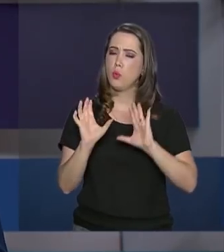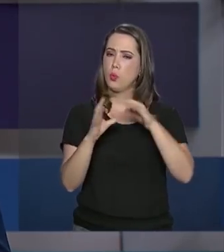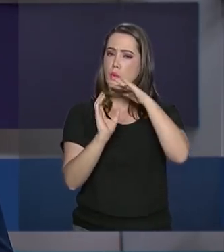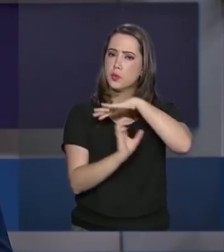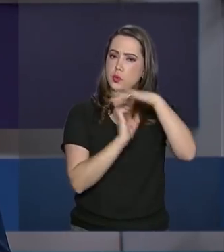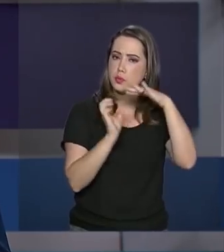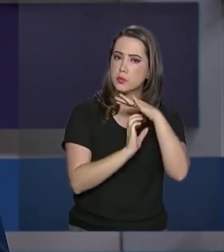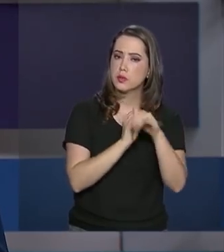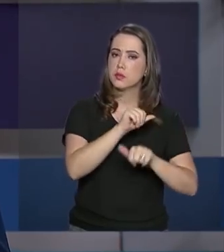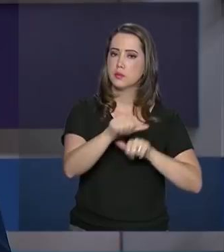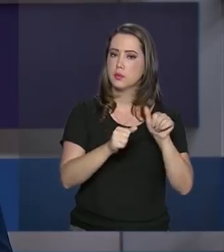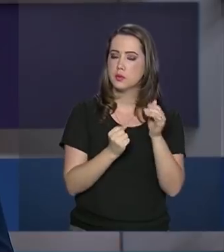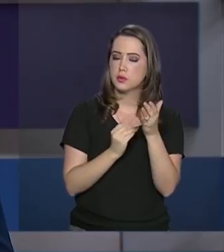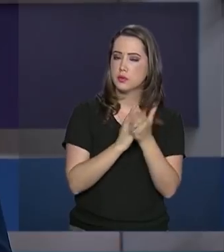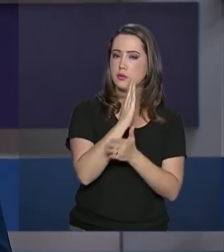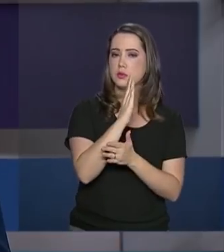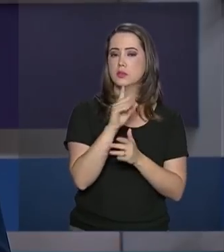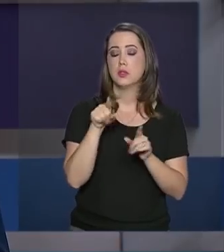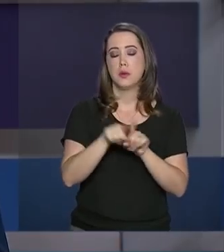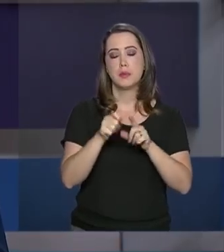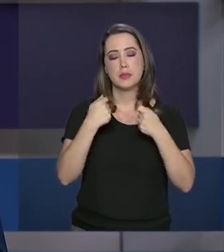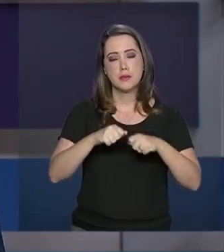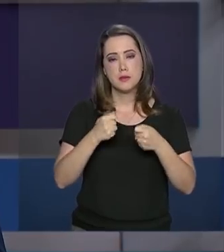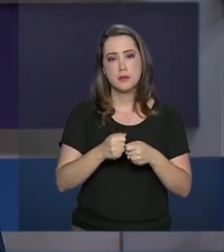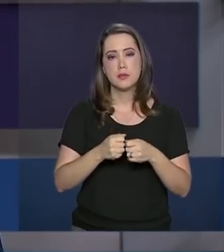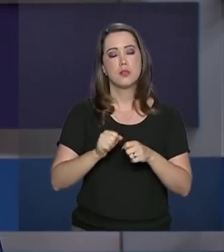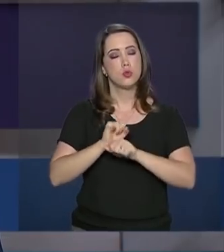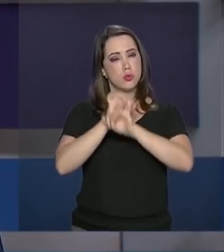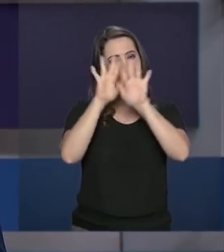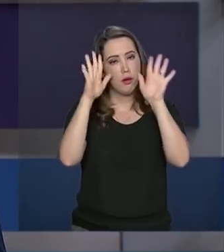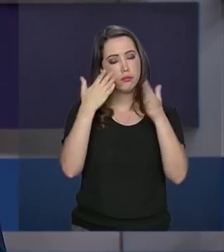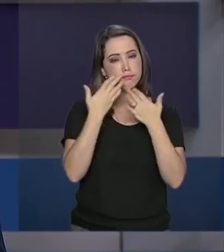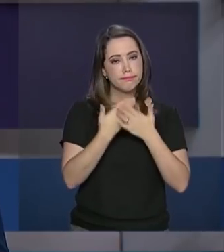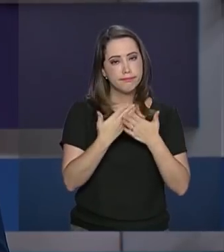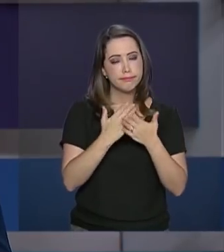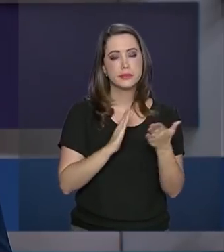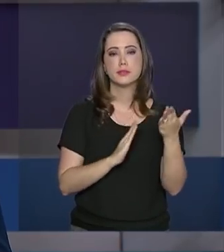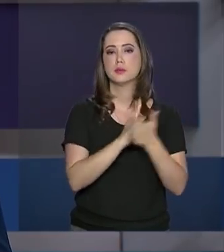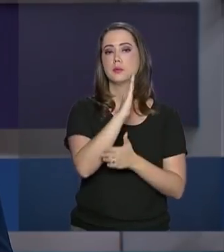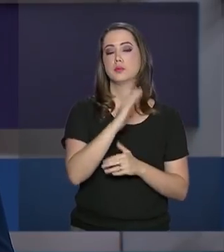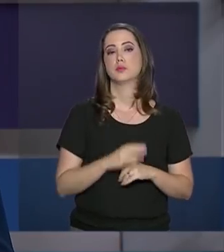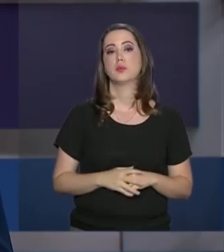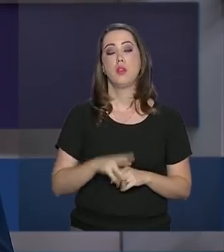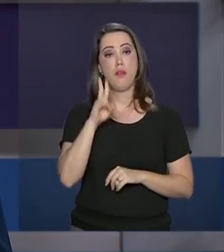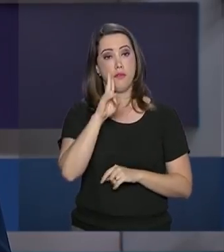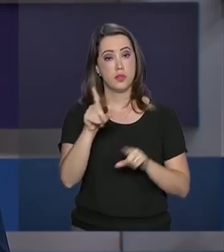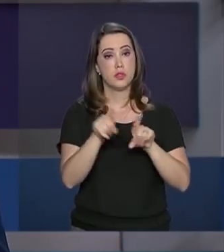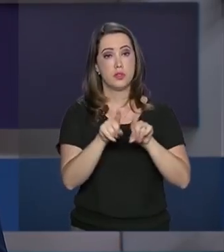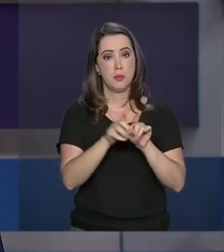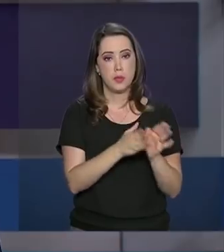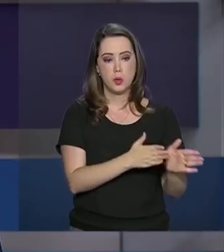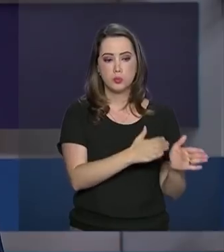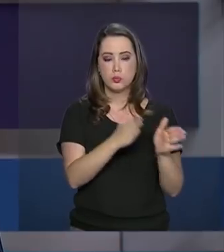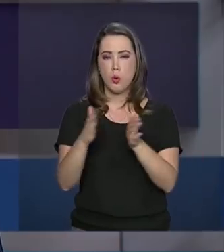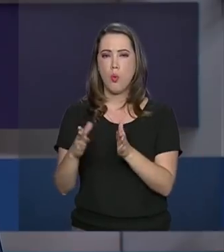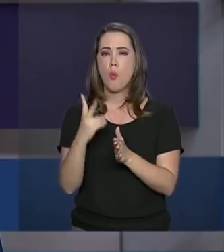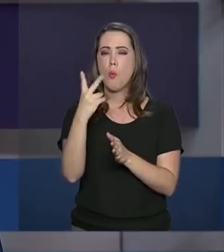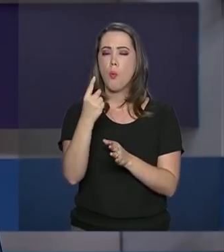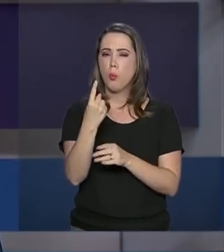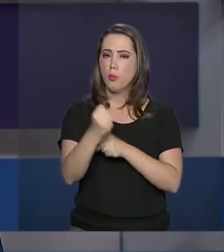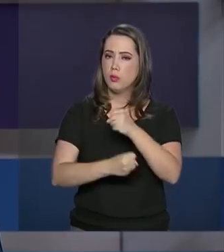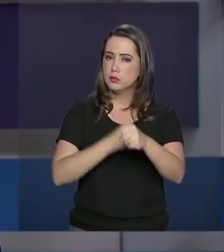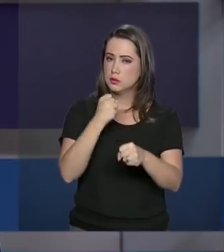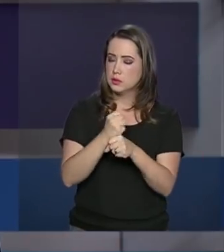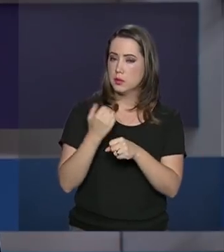Previdência e defende clareza e paciência na aprovação do projeto. E veja também, prorrogada por mais um ano, a atuação da Força